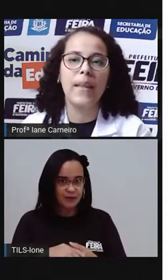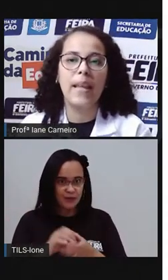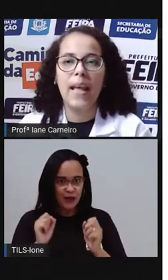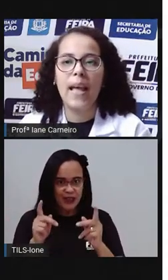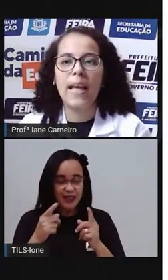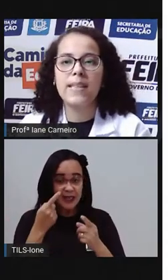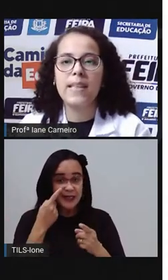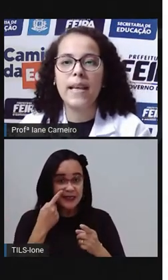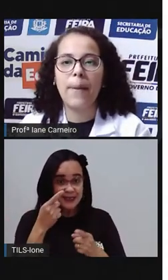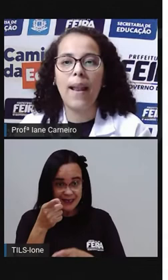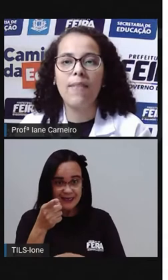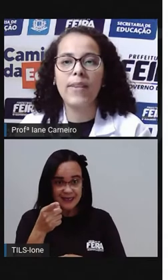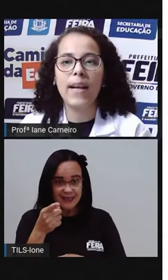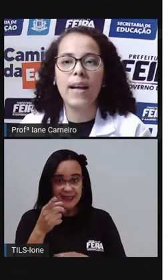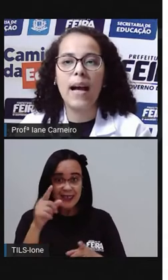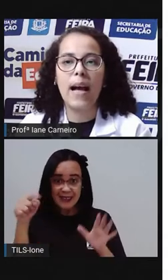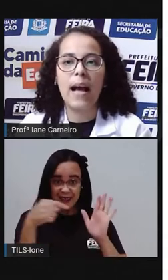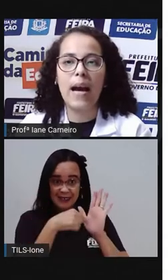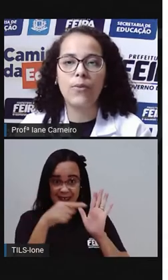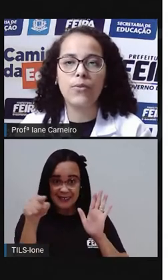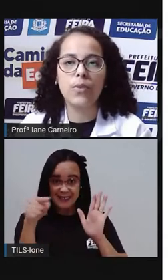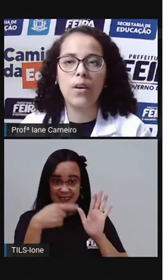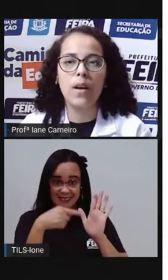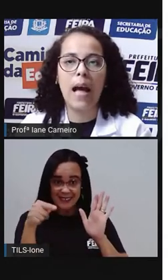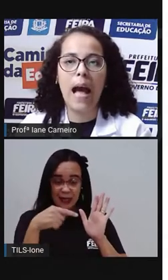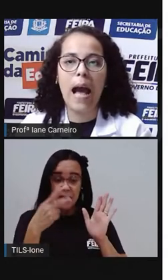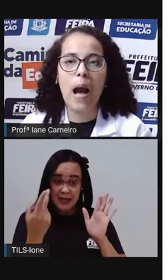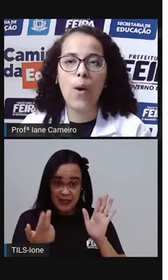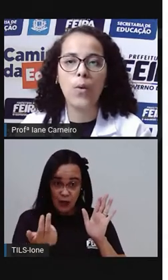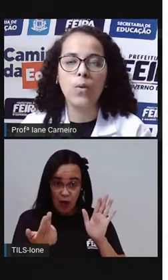Ó, essa é a palavra alto.